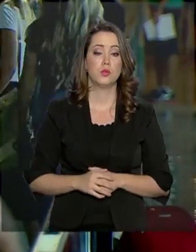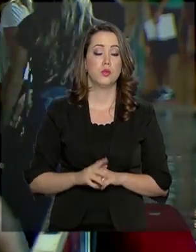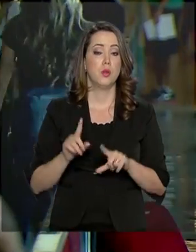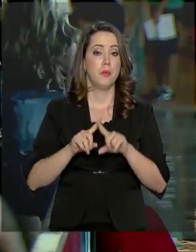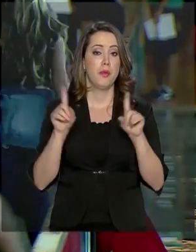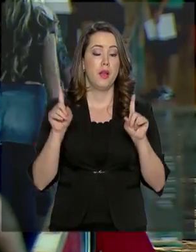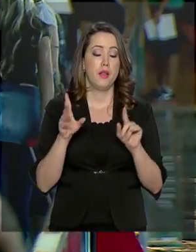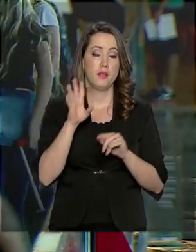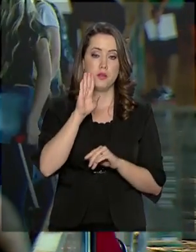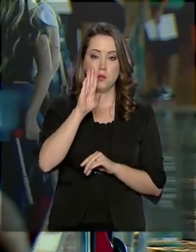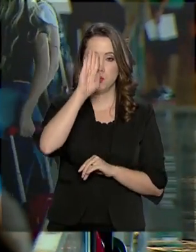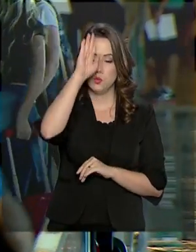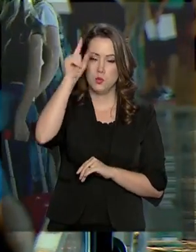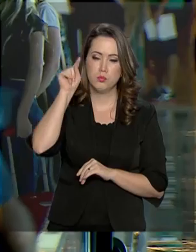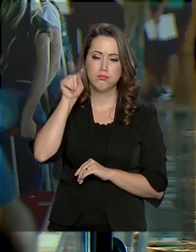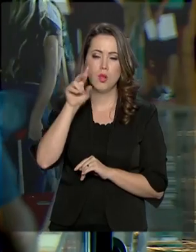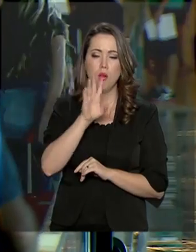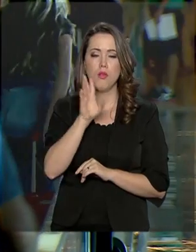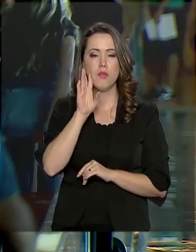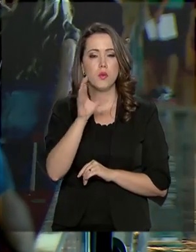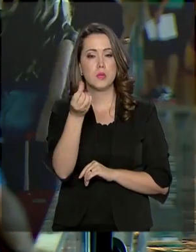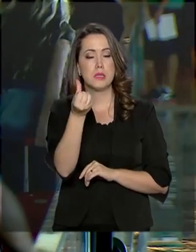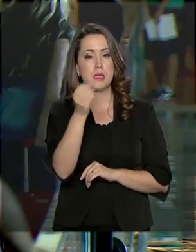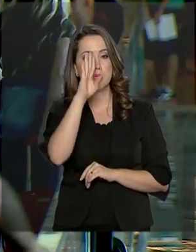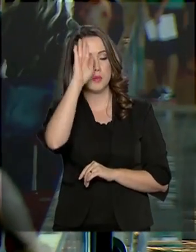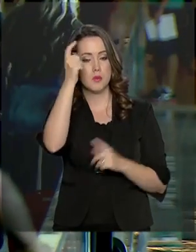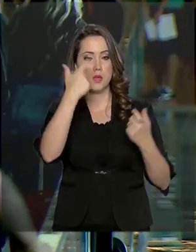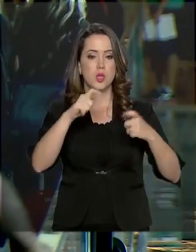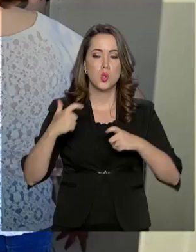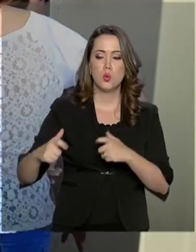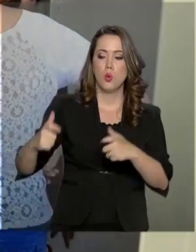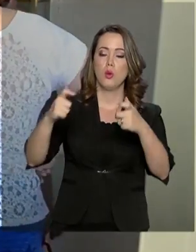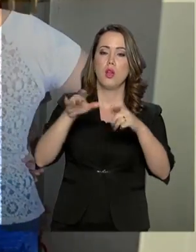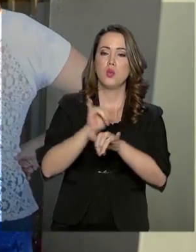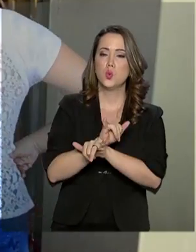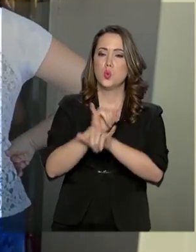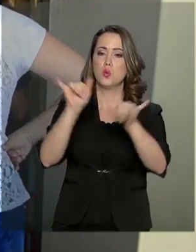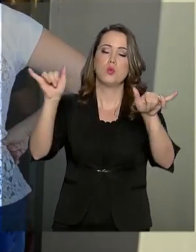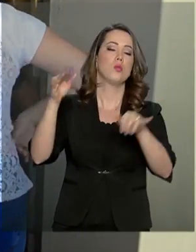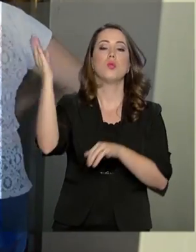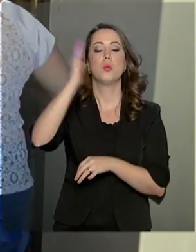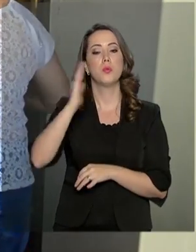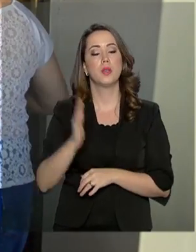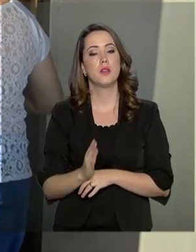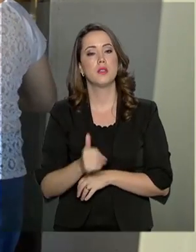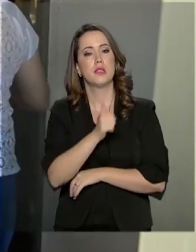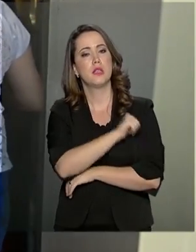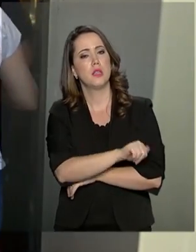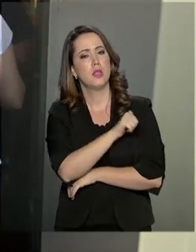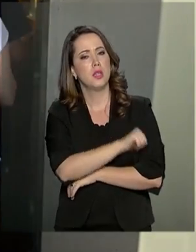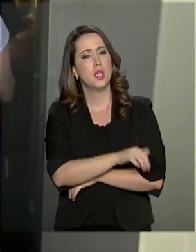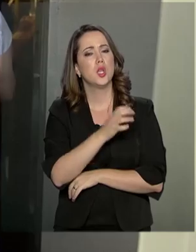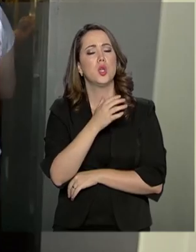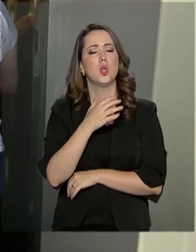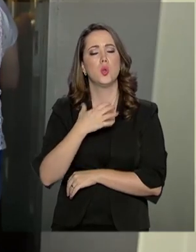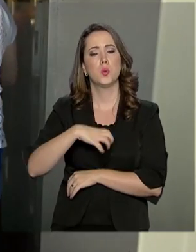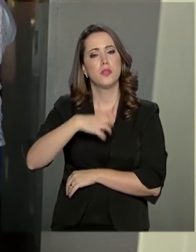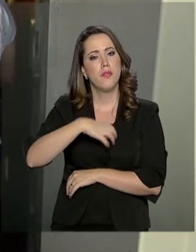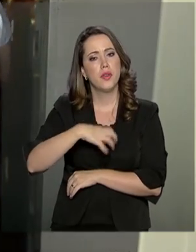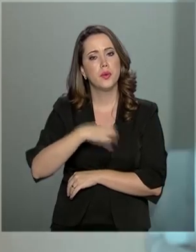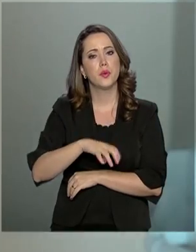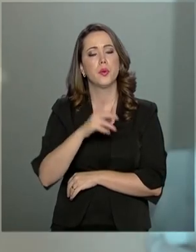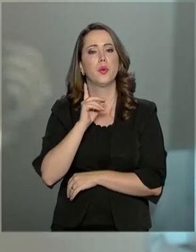seis principais aeroportos do país neste período, que são Guarulhos, Congonhas, Galeão, Santos Dumont, Recife e Salvador,